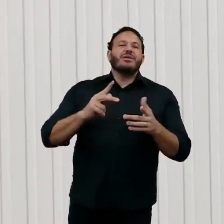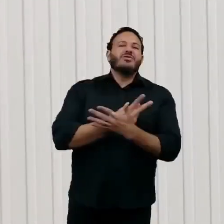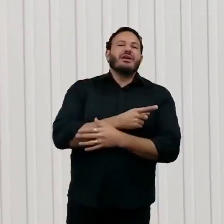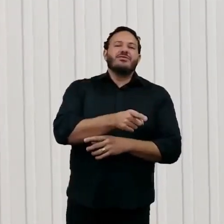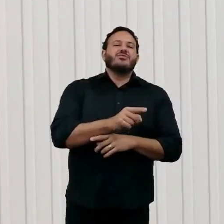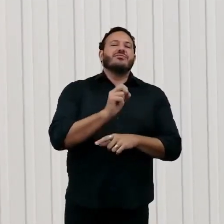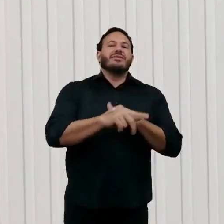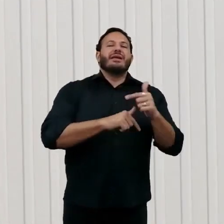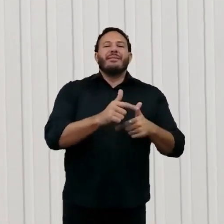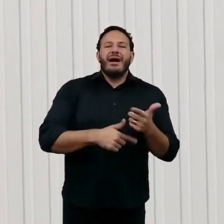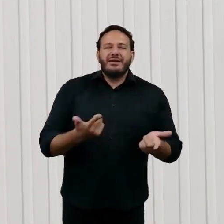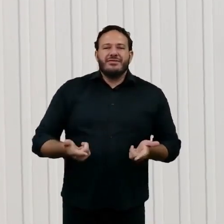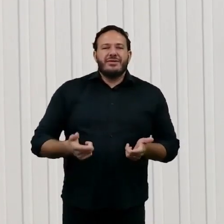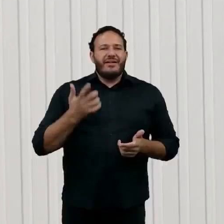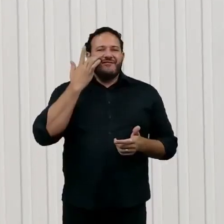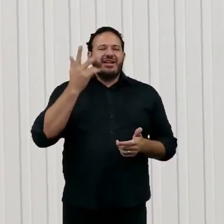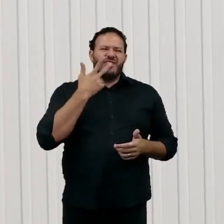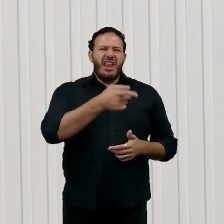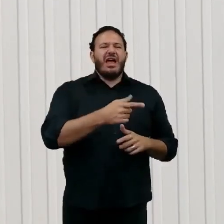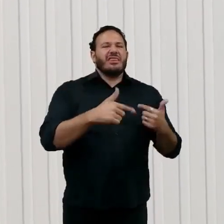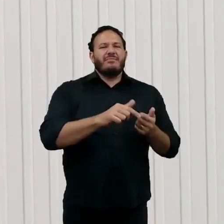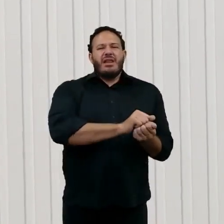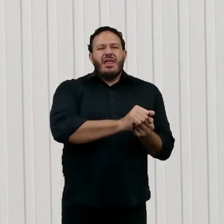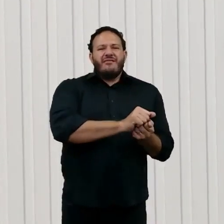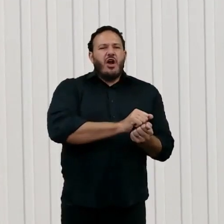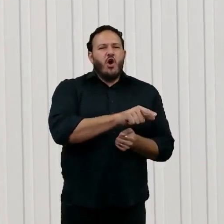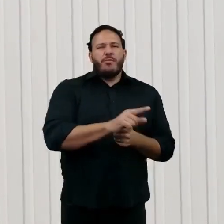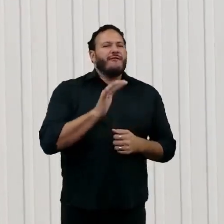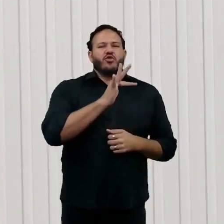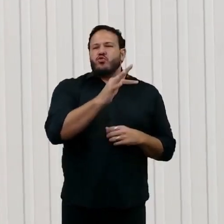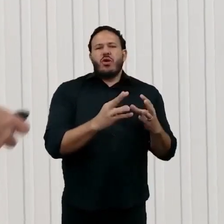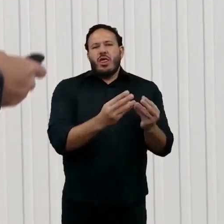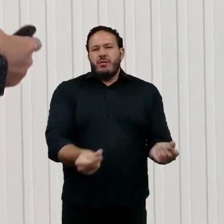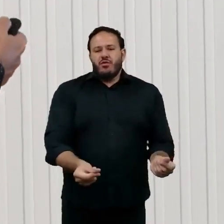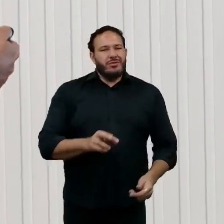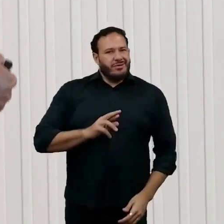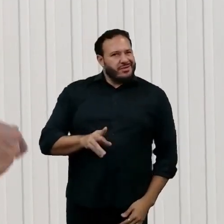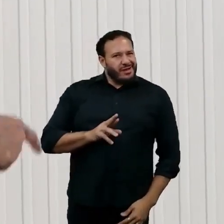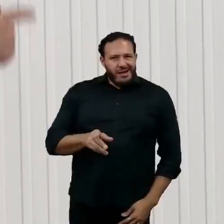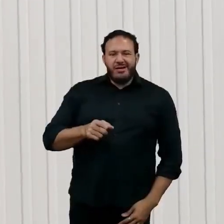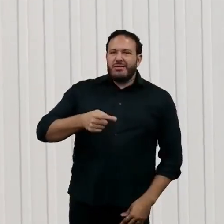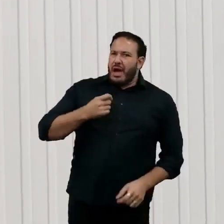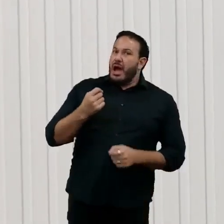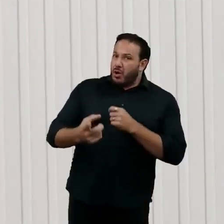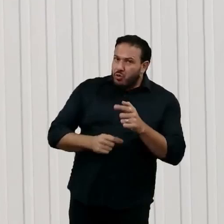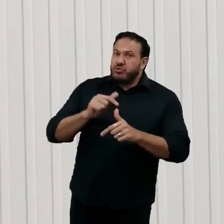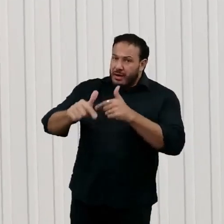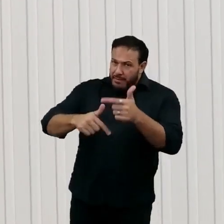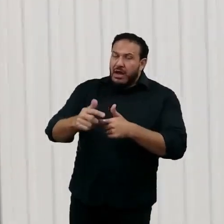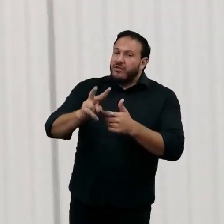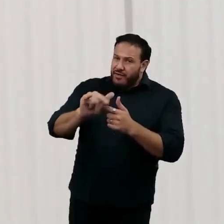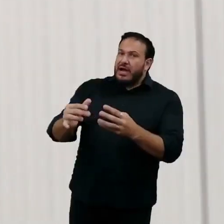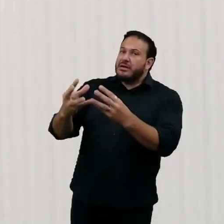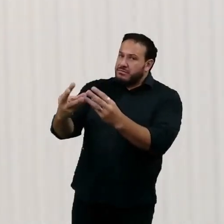ah, o emprego de lavar a roupa vai desaparecer. Não é bem assim. Frequentemente, algumas das tarefas vão desaparecer, assim como não